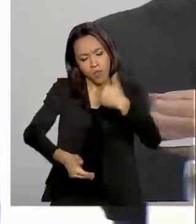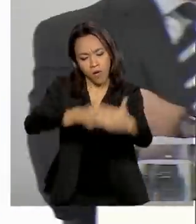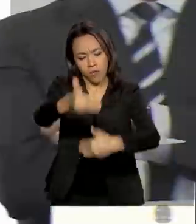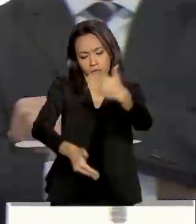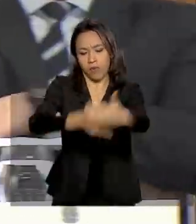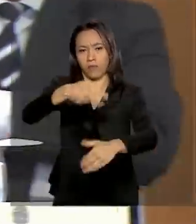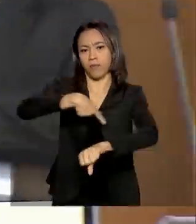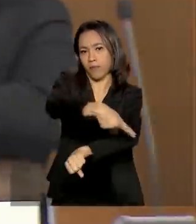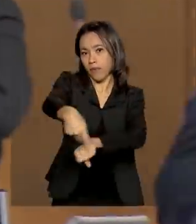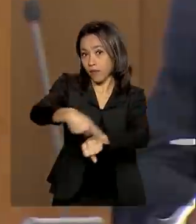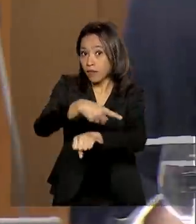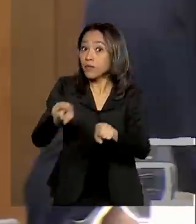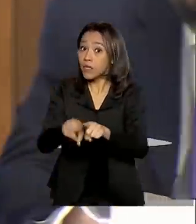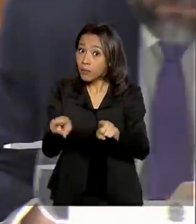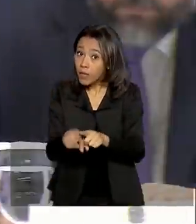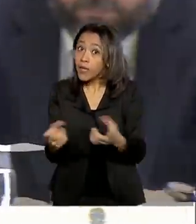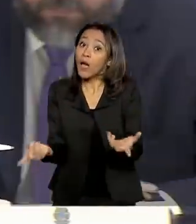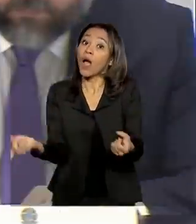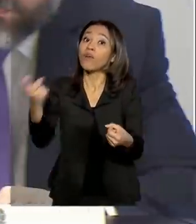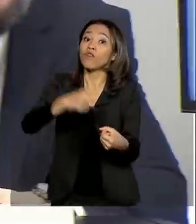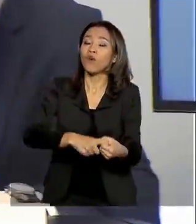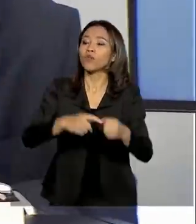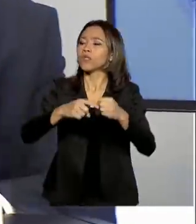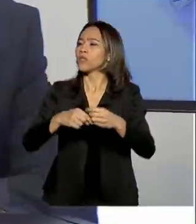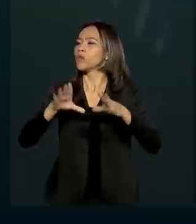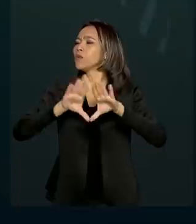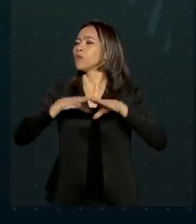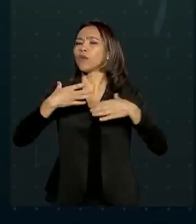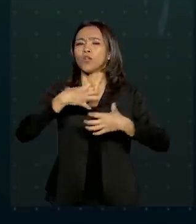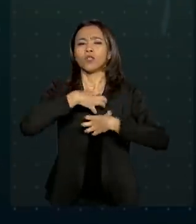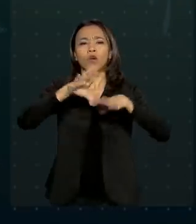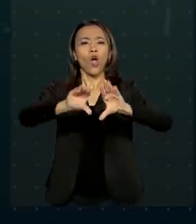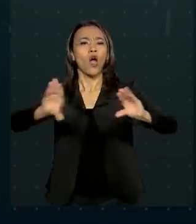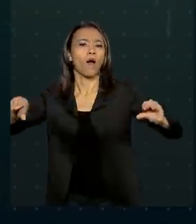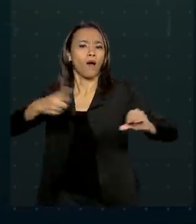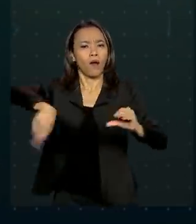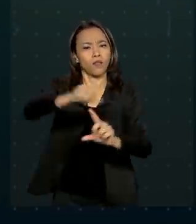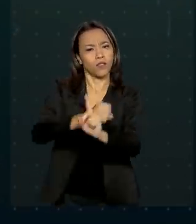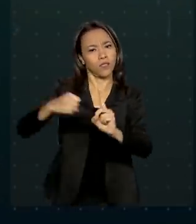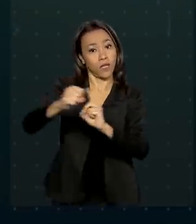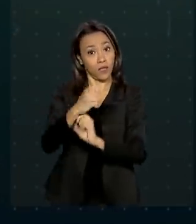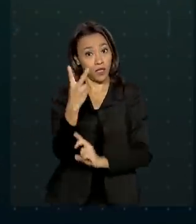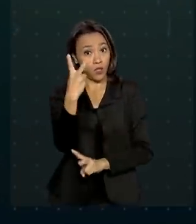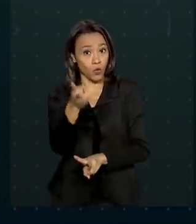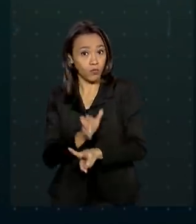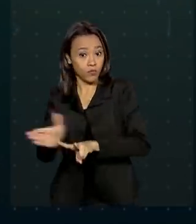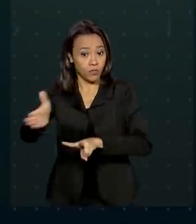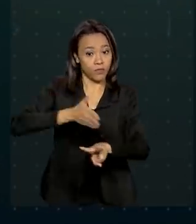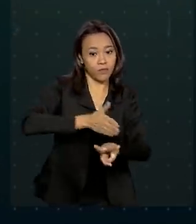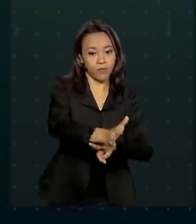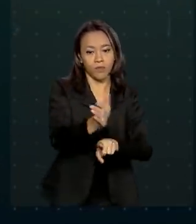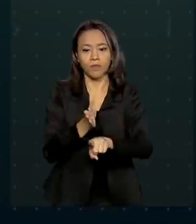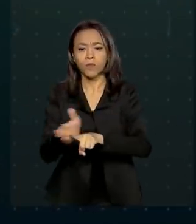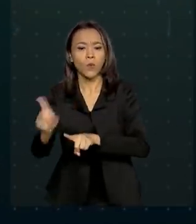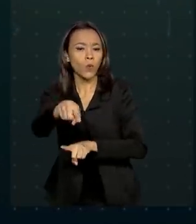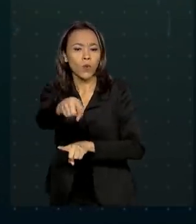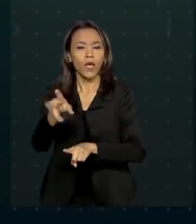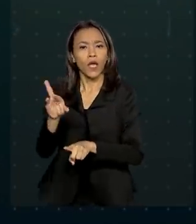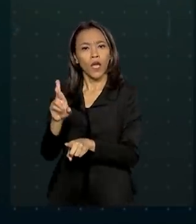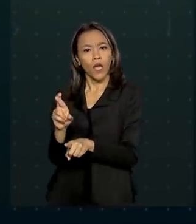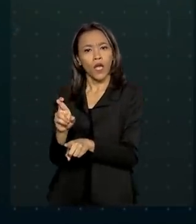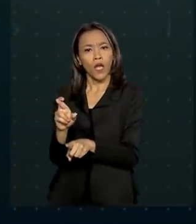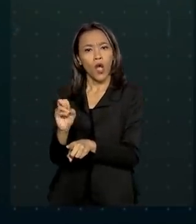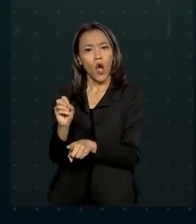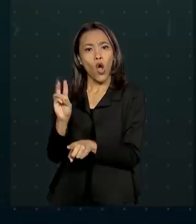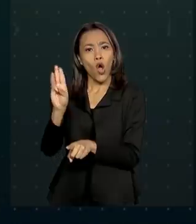bem como o restabelecimento do bem-estar da sociedade. O programa tem dois eixos, ordem e progresso. No eixo